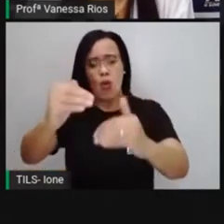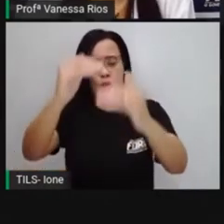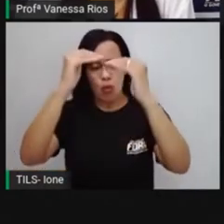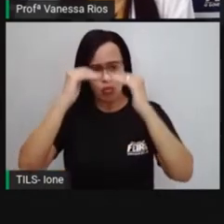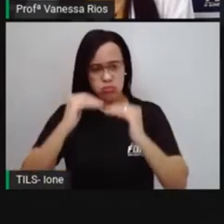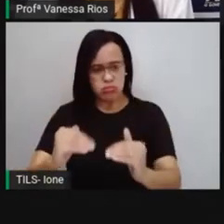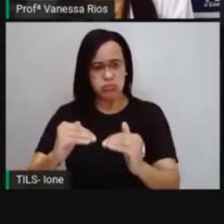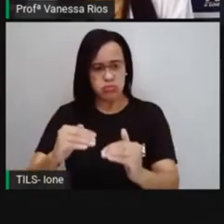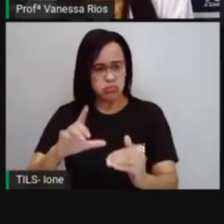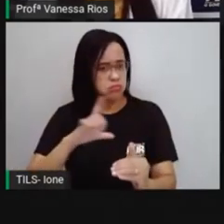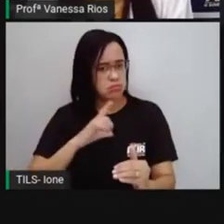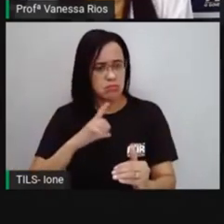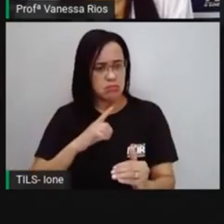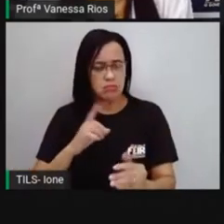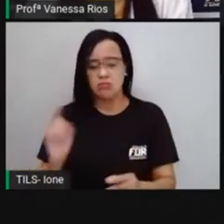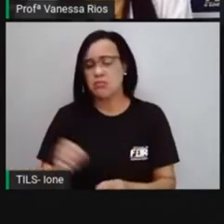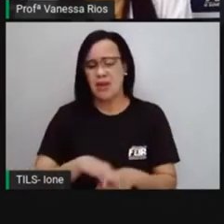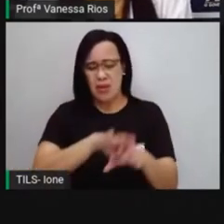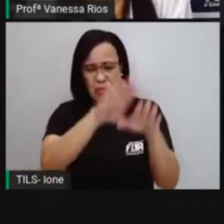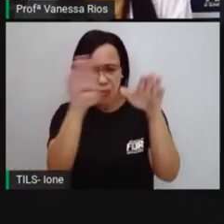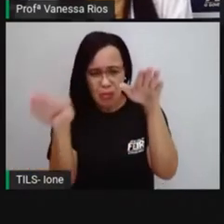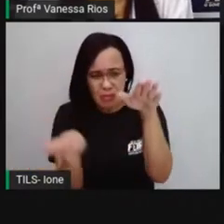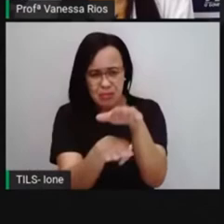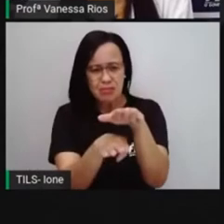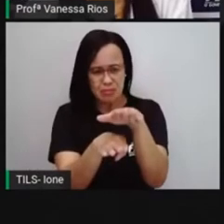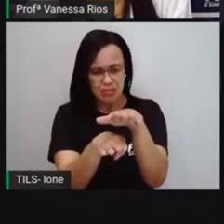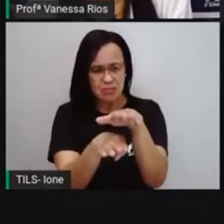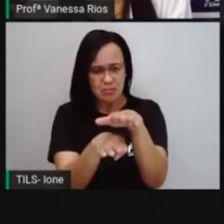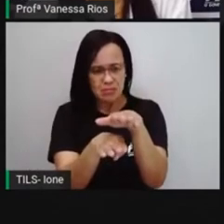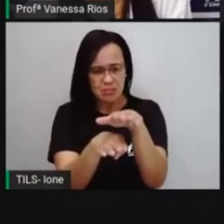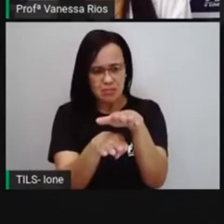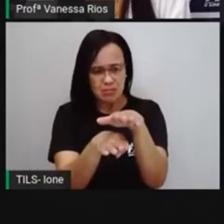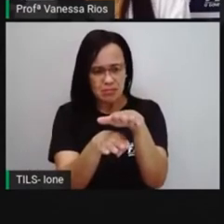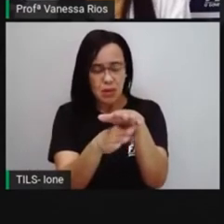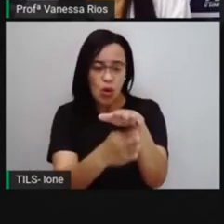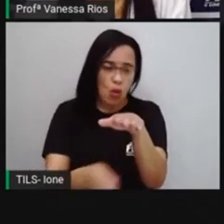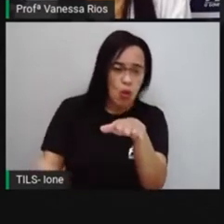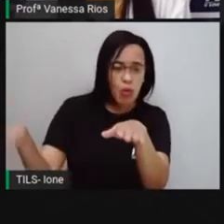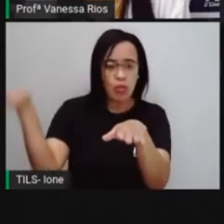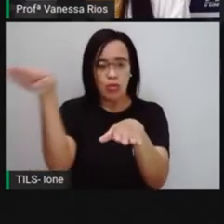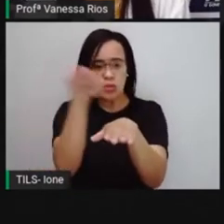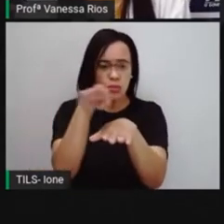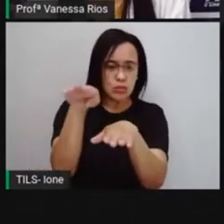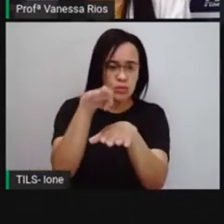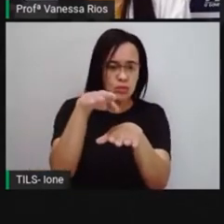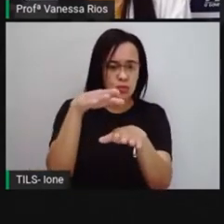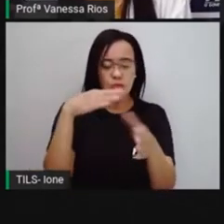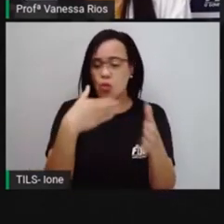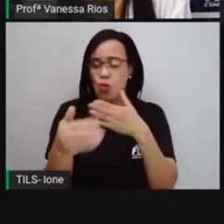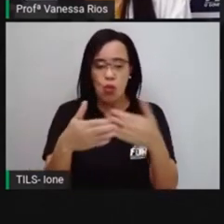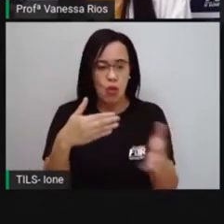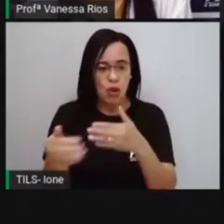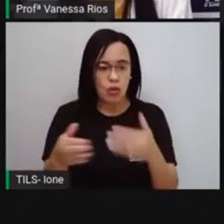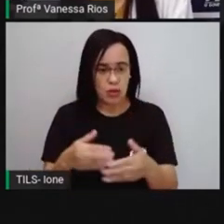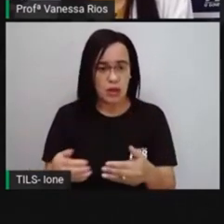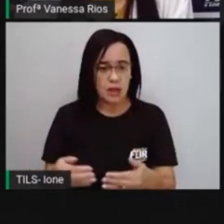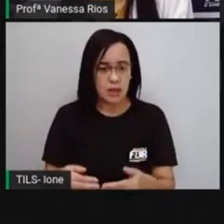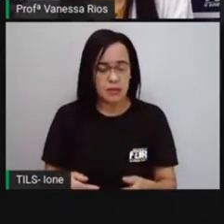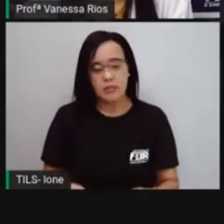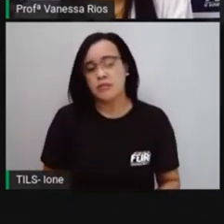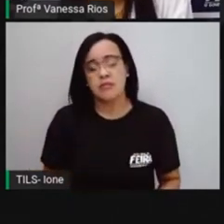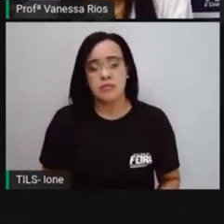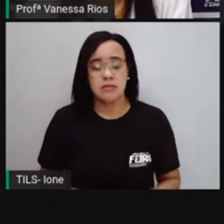povo, a qualquer outra etnia, né? Que faz parte aí da formação da nossa cultura. Então, ainda